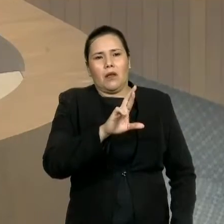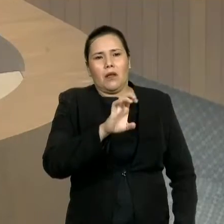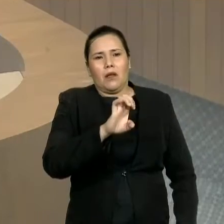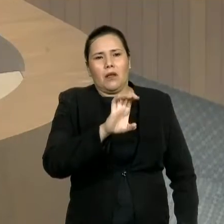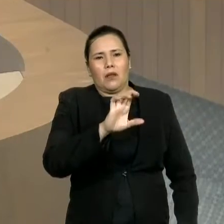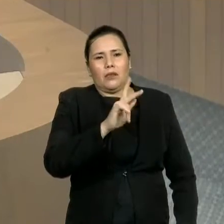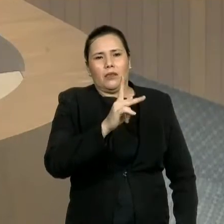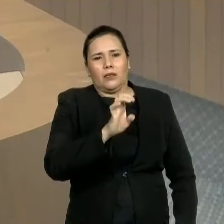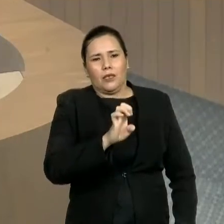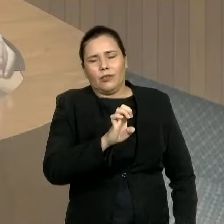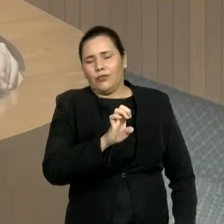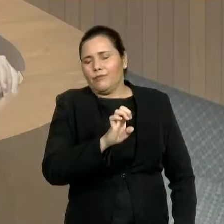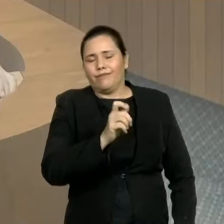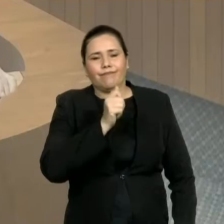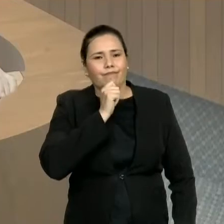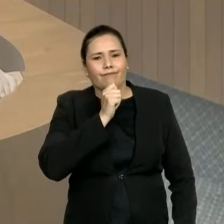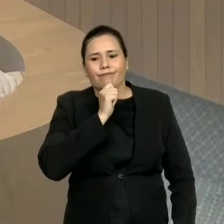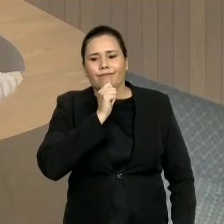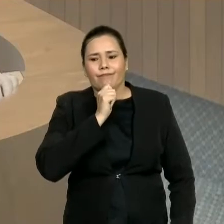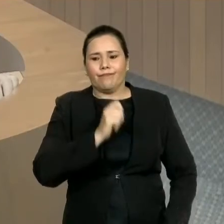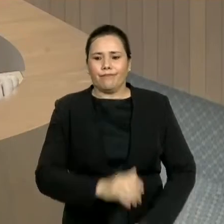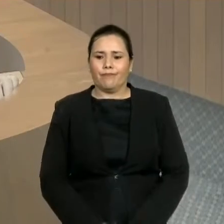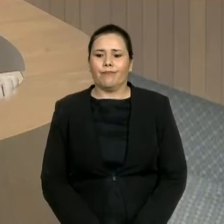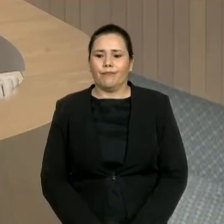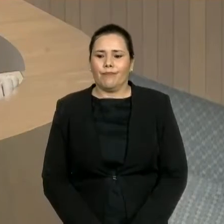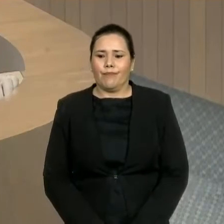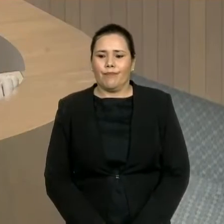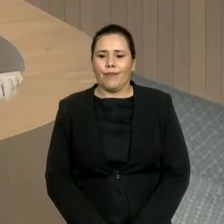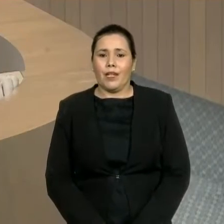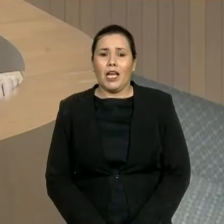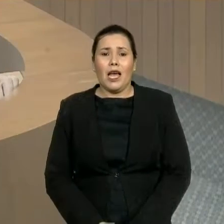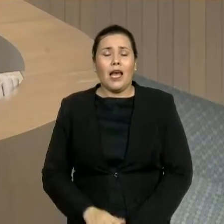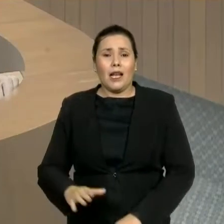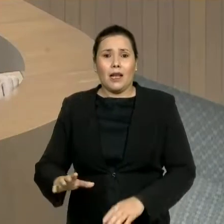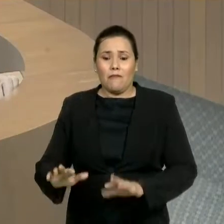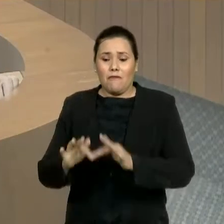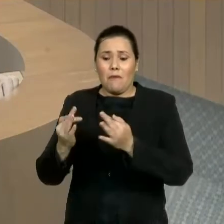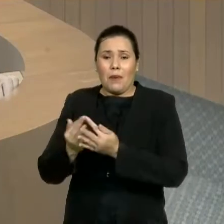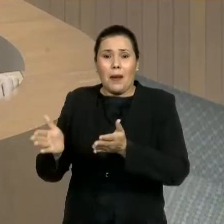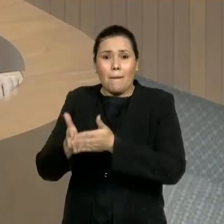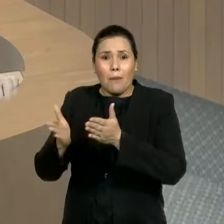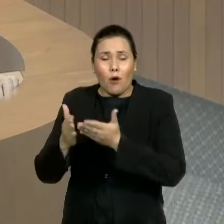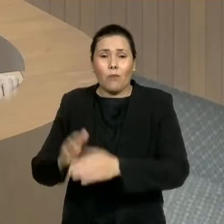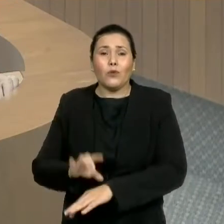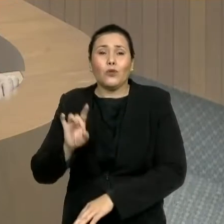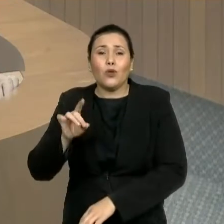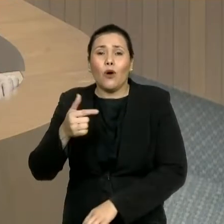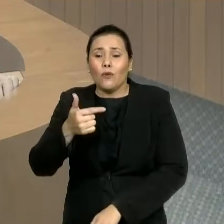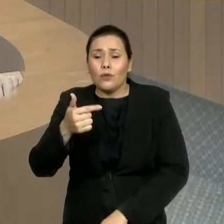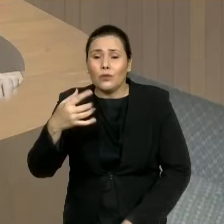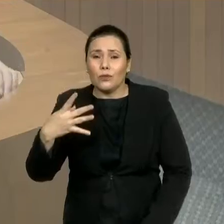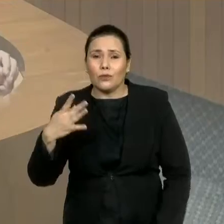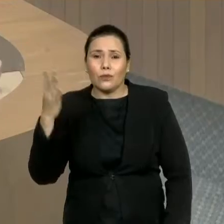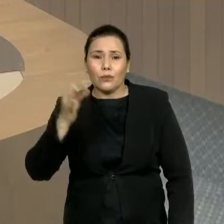mais pobres, só 24% das crianças mais pobres frequentam creches no